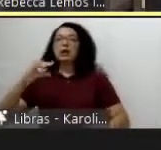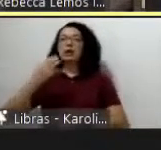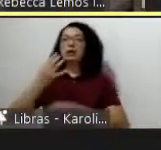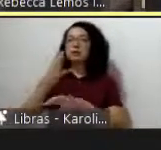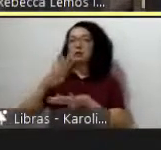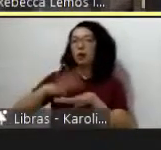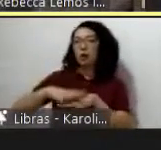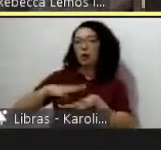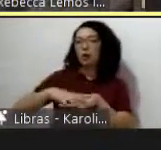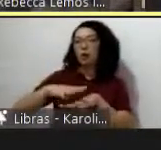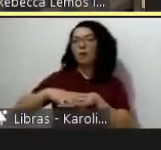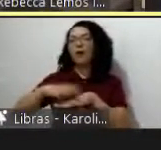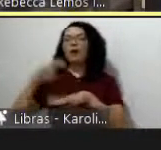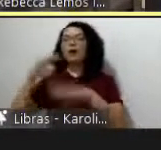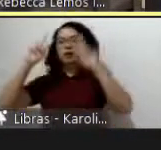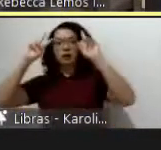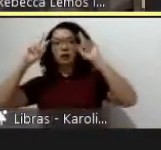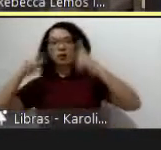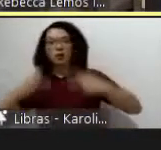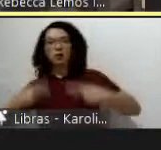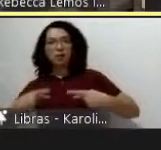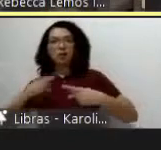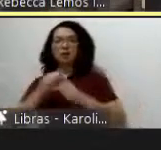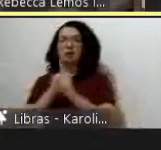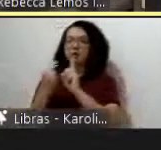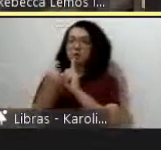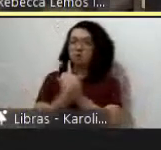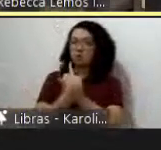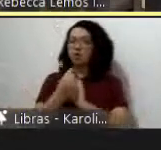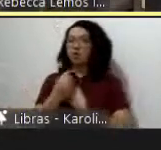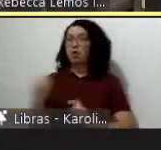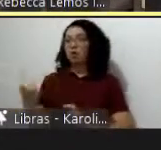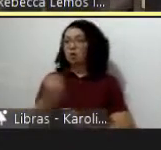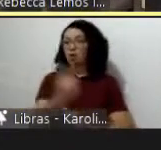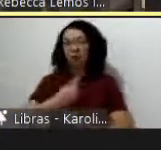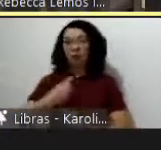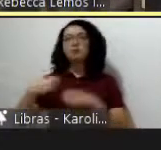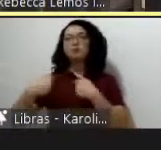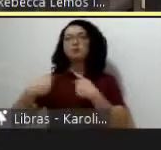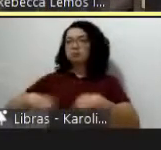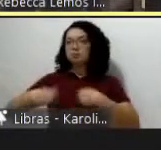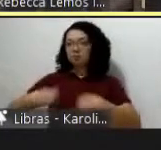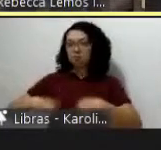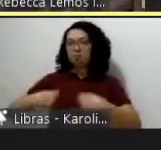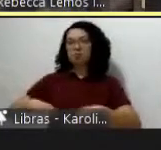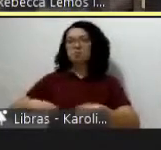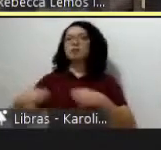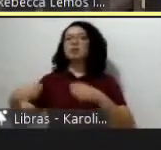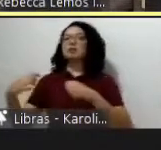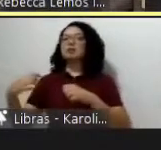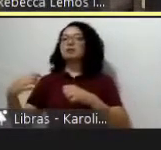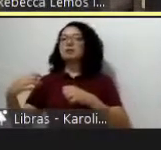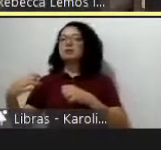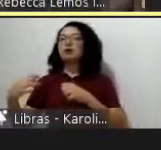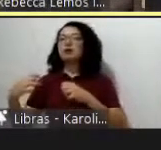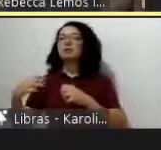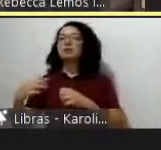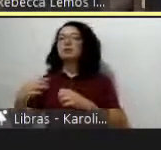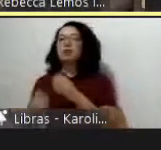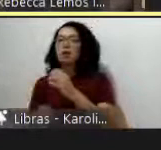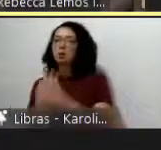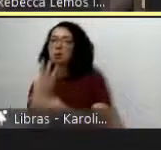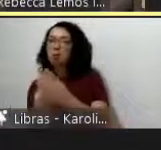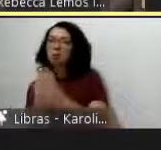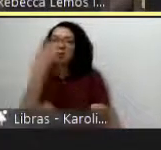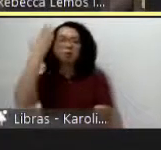hoje nos debatemos muito com a discussão sobre produtivismo a produção acadêmica aquilo que nós fazemos